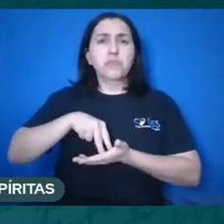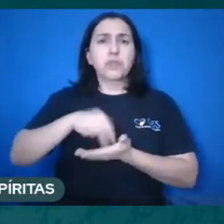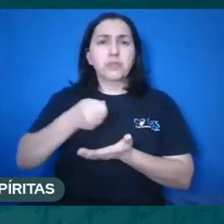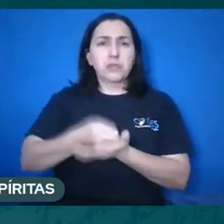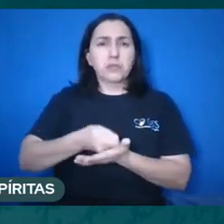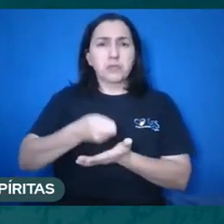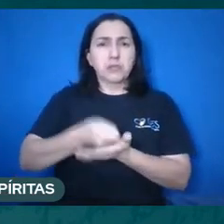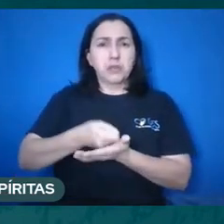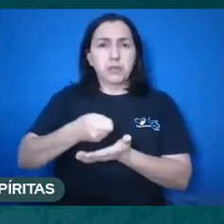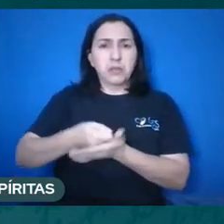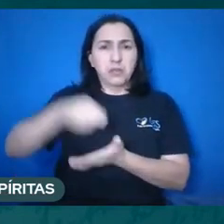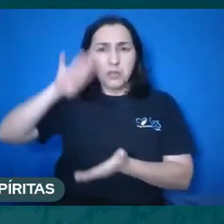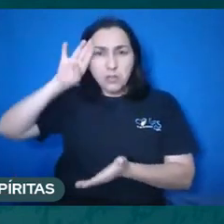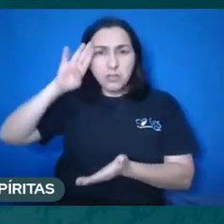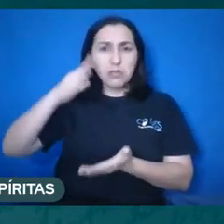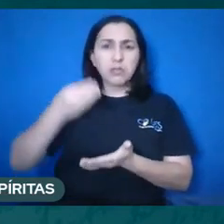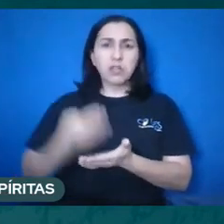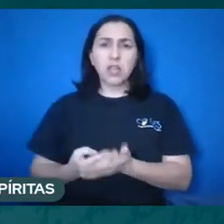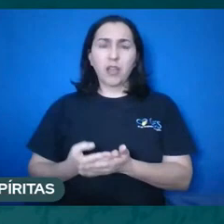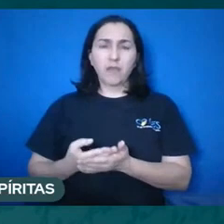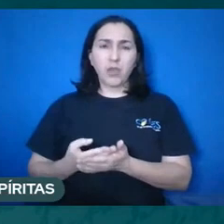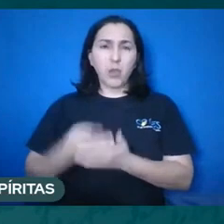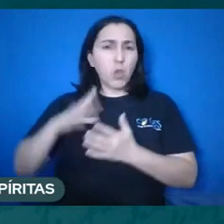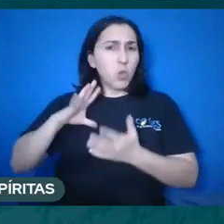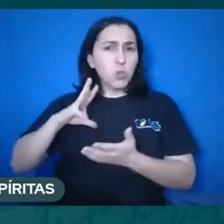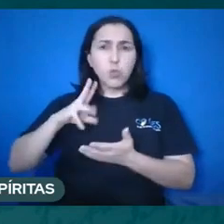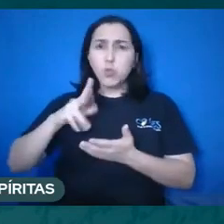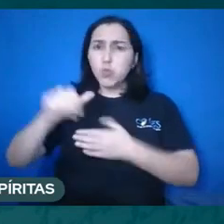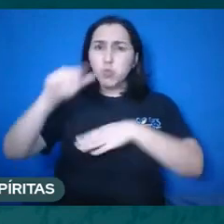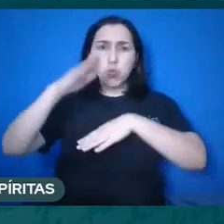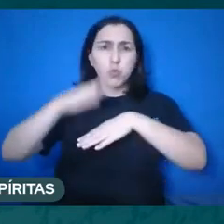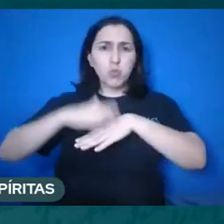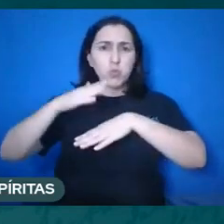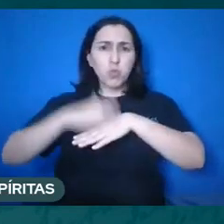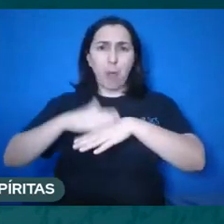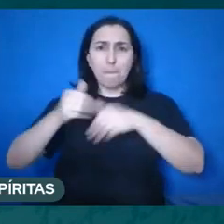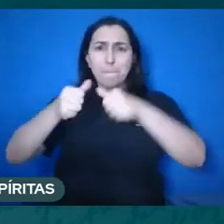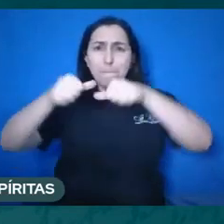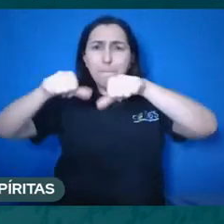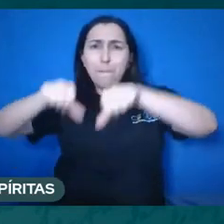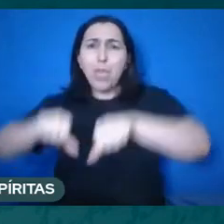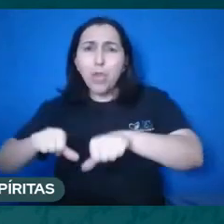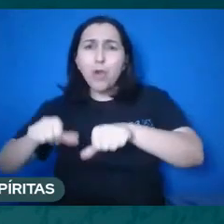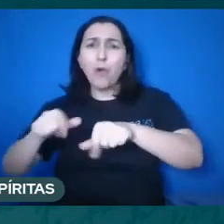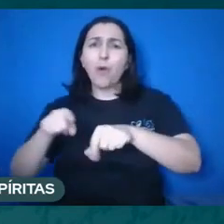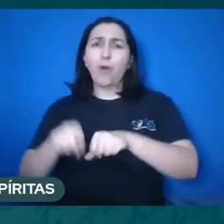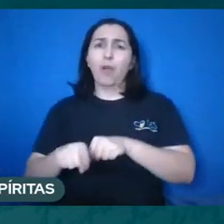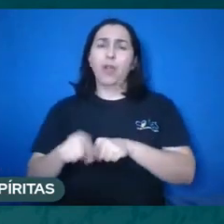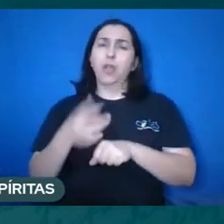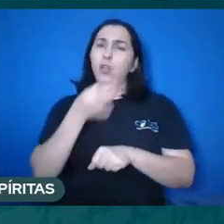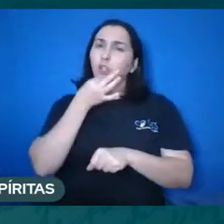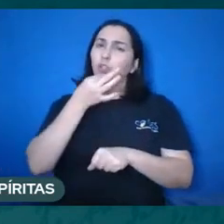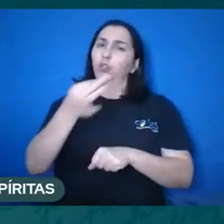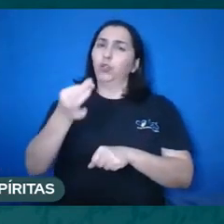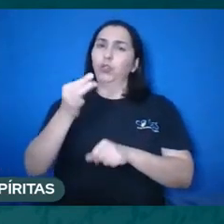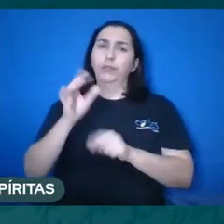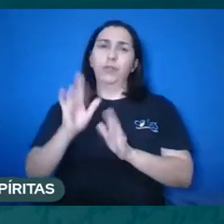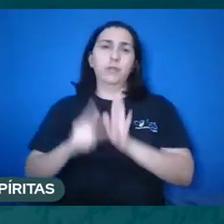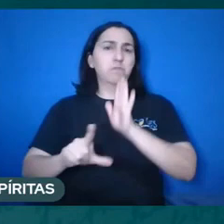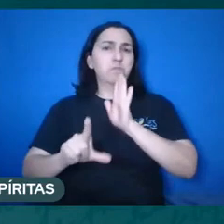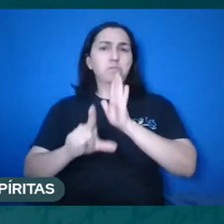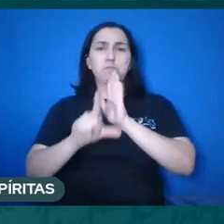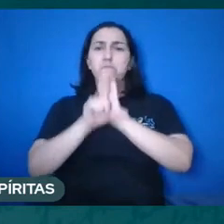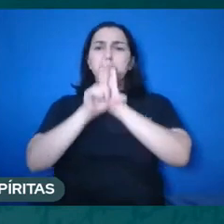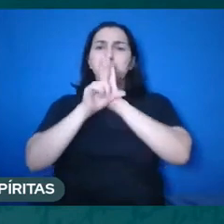acreditava que aquilo, tudo que ele fizesse, por pior que fosse, estava justificado por conta da sua